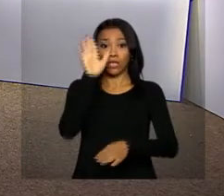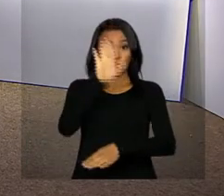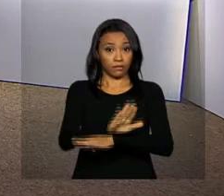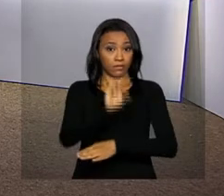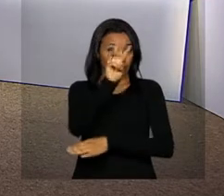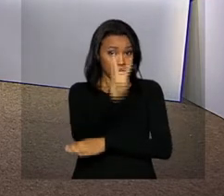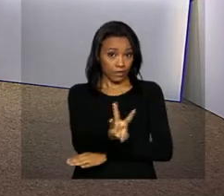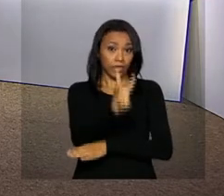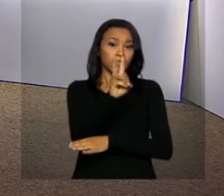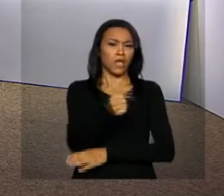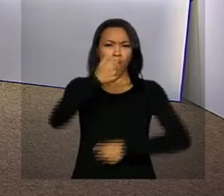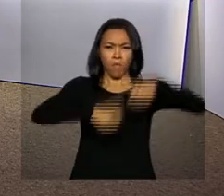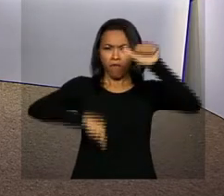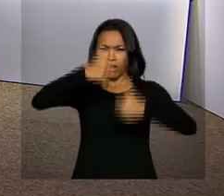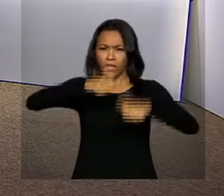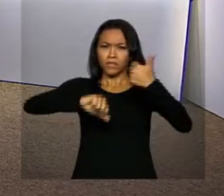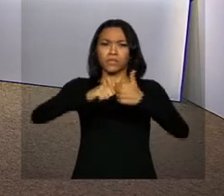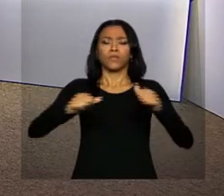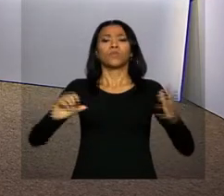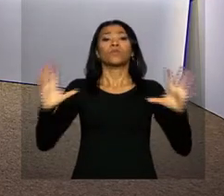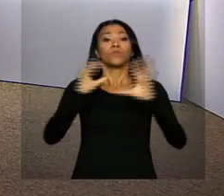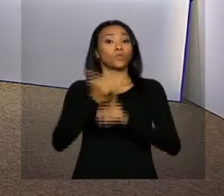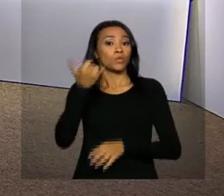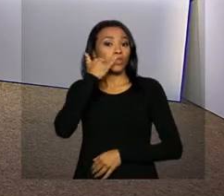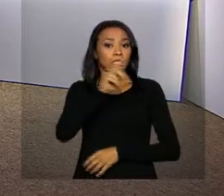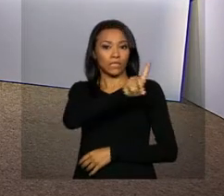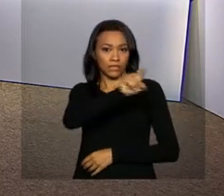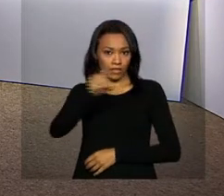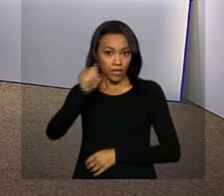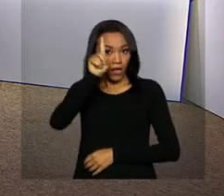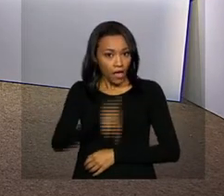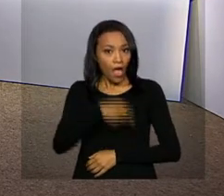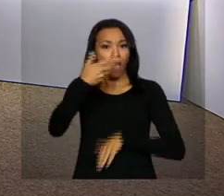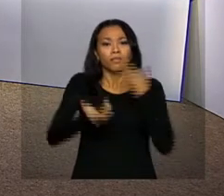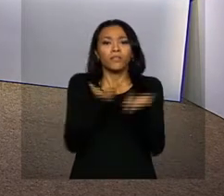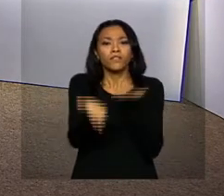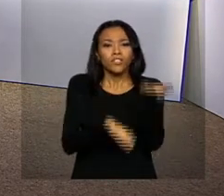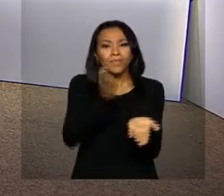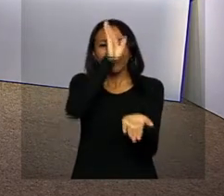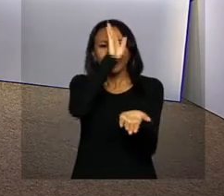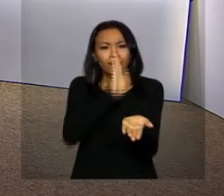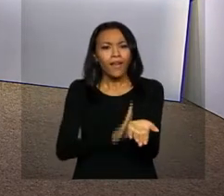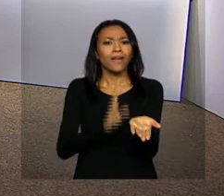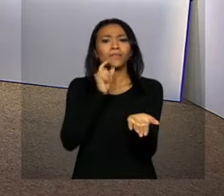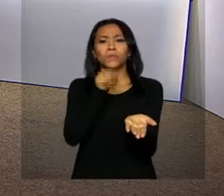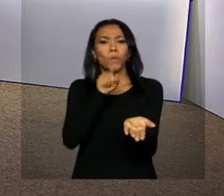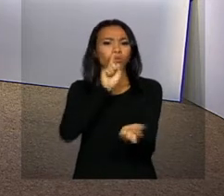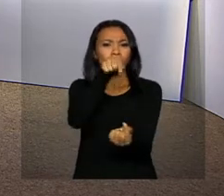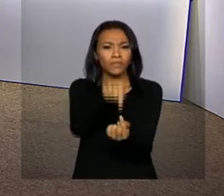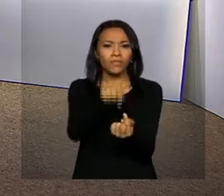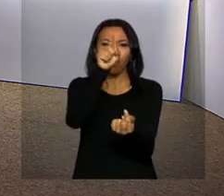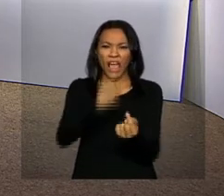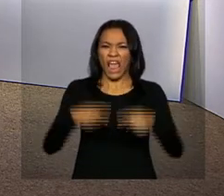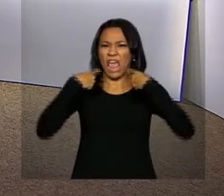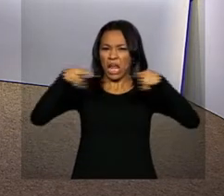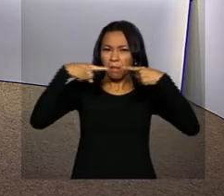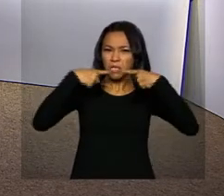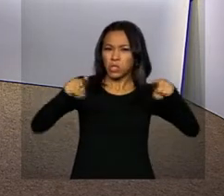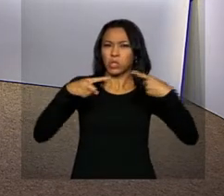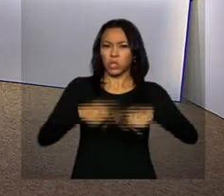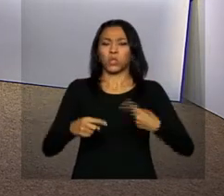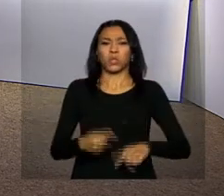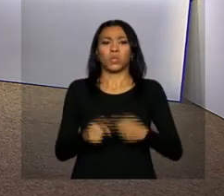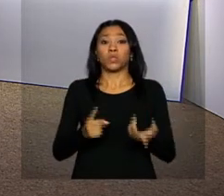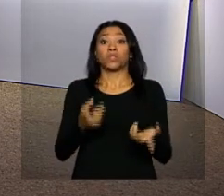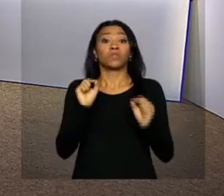hoje o balanço anual do Disque 100, que é o serviço de atendimento telefônico gratuito criado para receber denúncias sobre